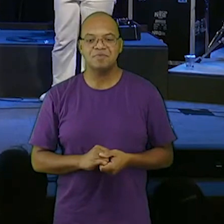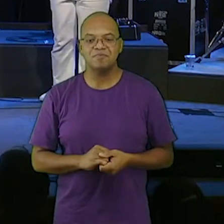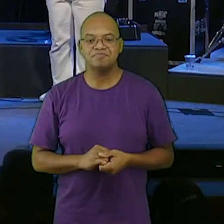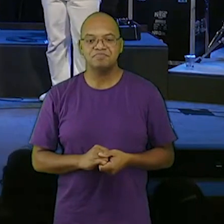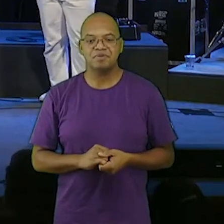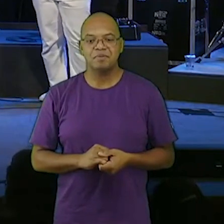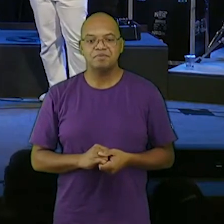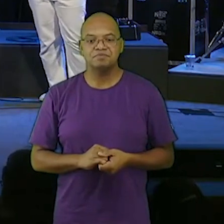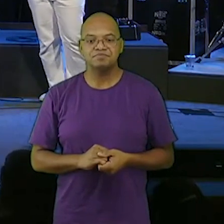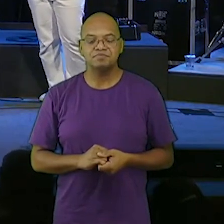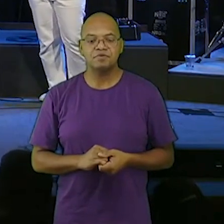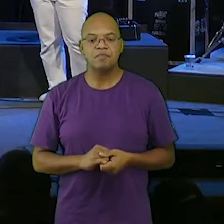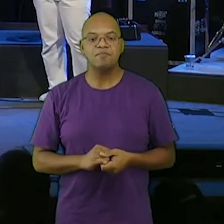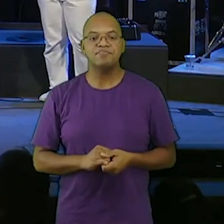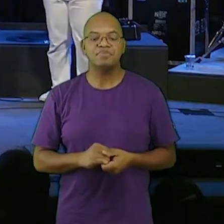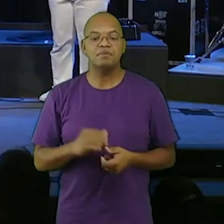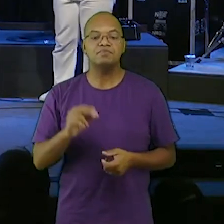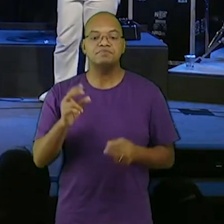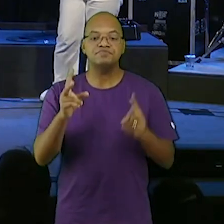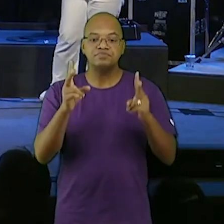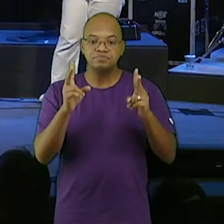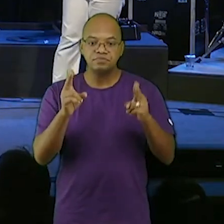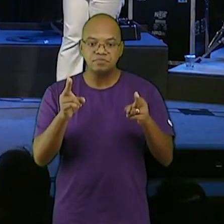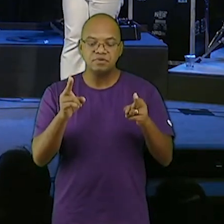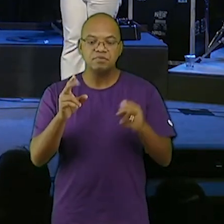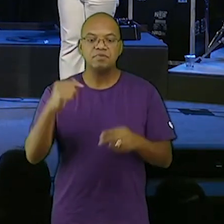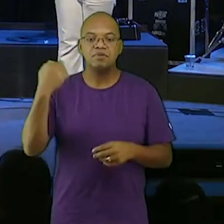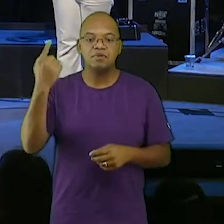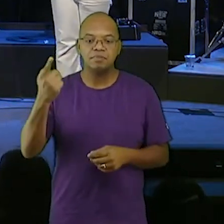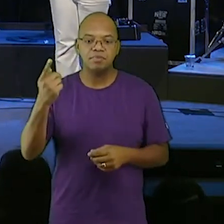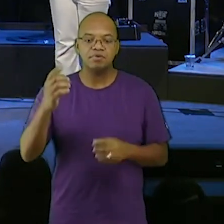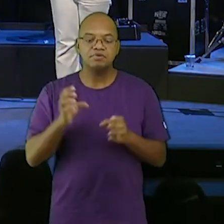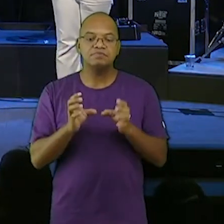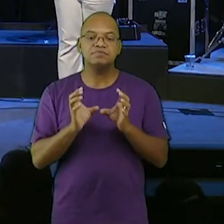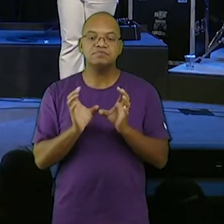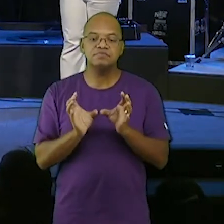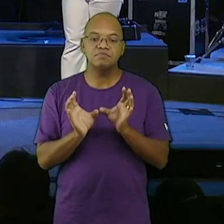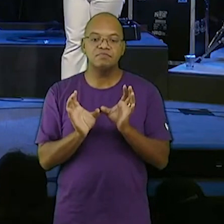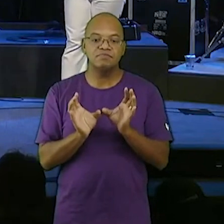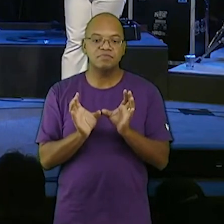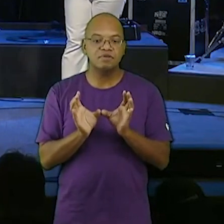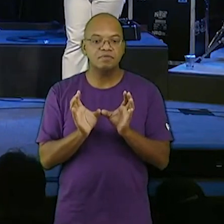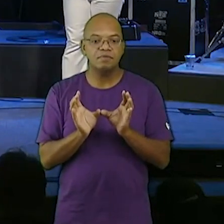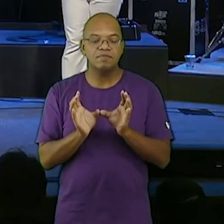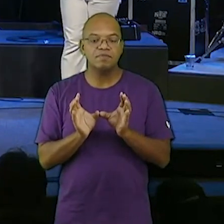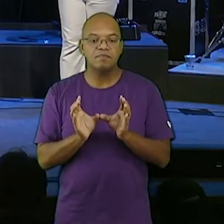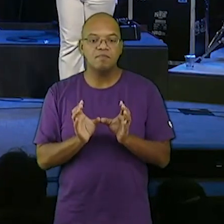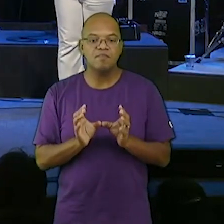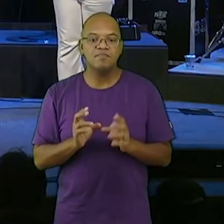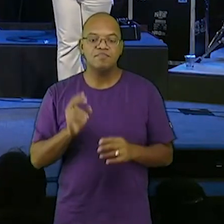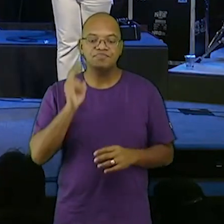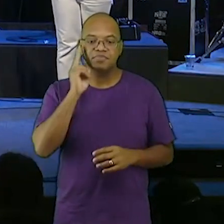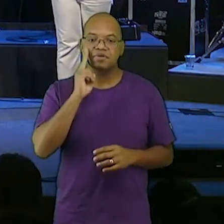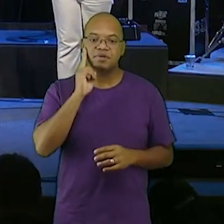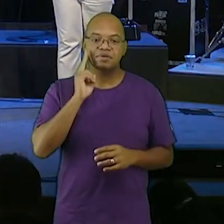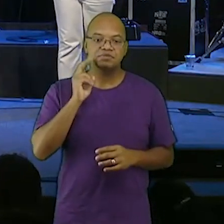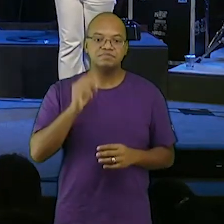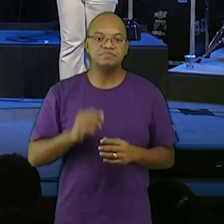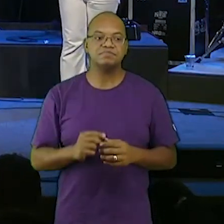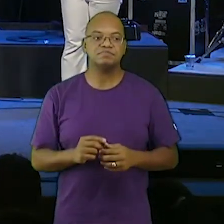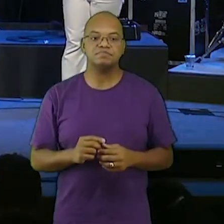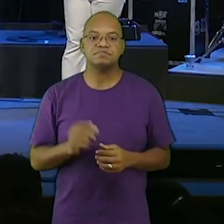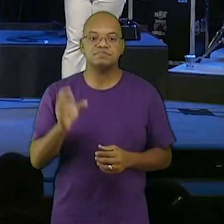de maneira semelhante depois de ser tendo tomado cálice o entregou ao seu discípulo dizendo